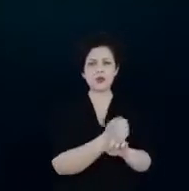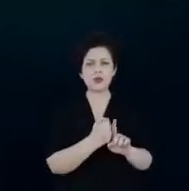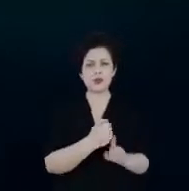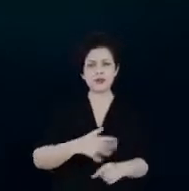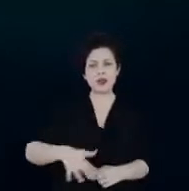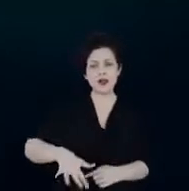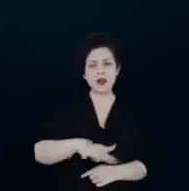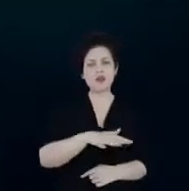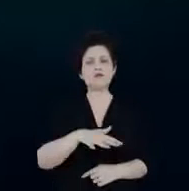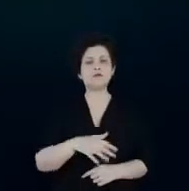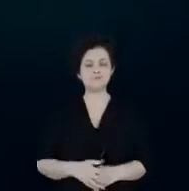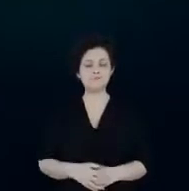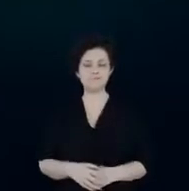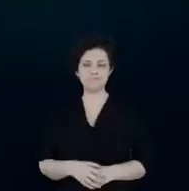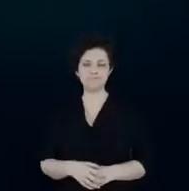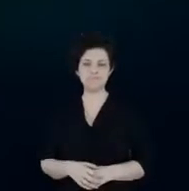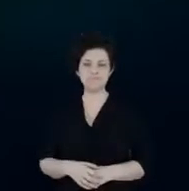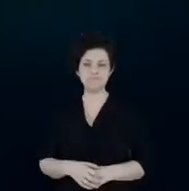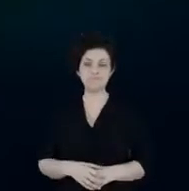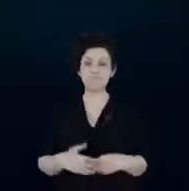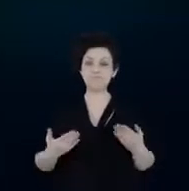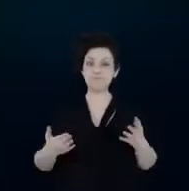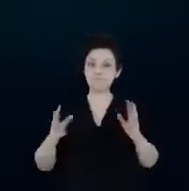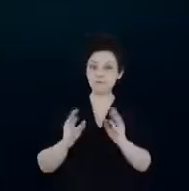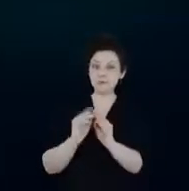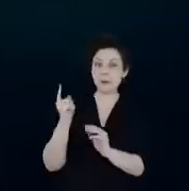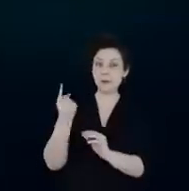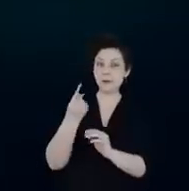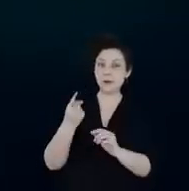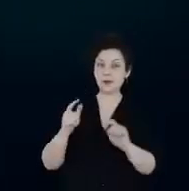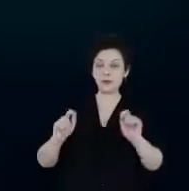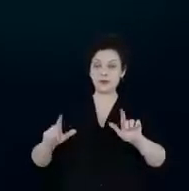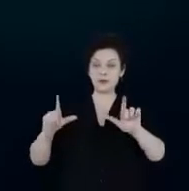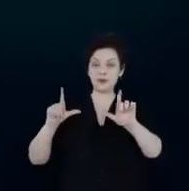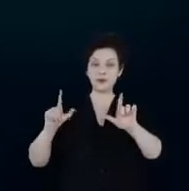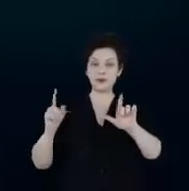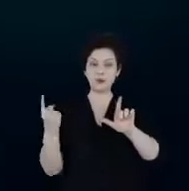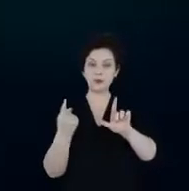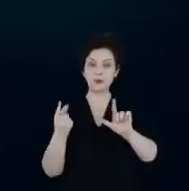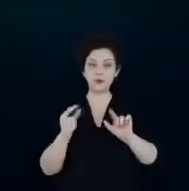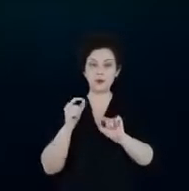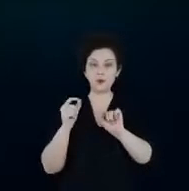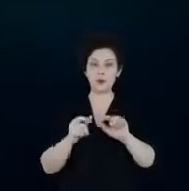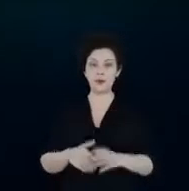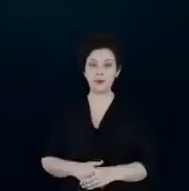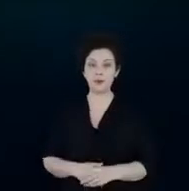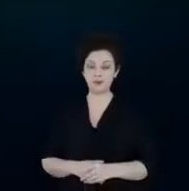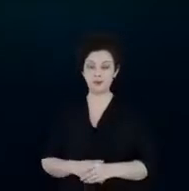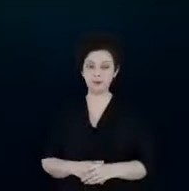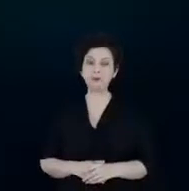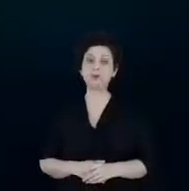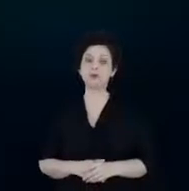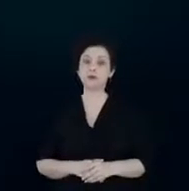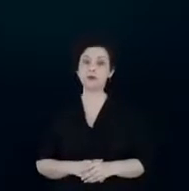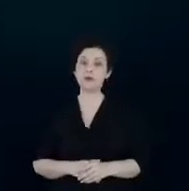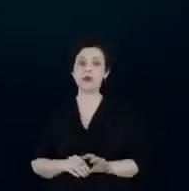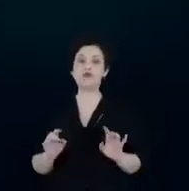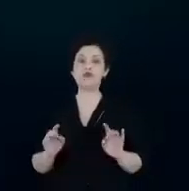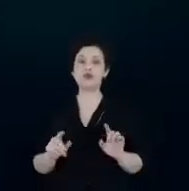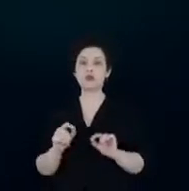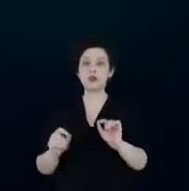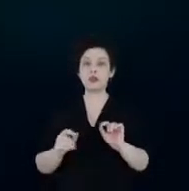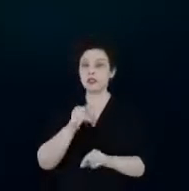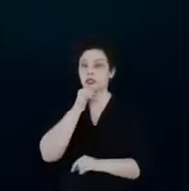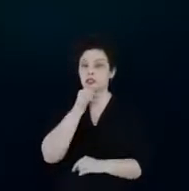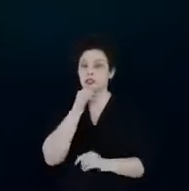forma geral. Então, aqui nesse primeiro slide, a gente preparou apenas a título de nivelamento